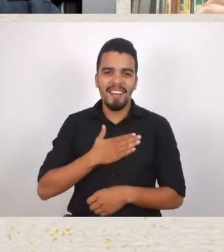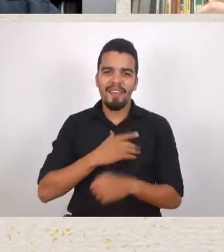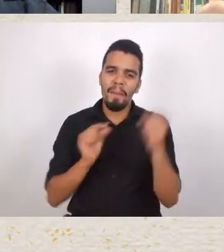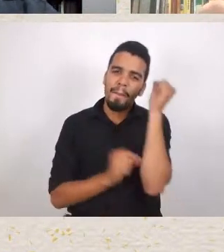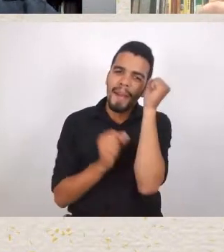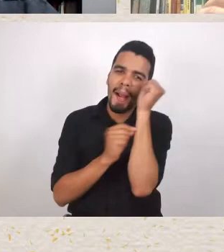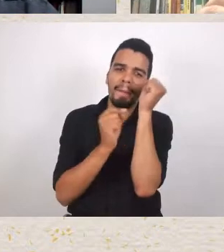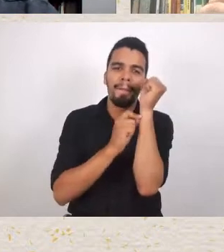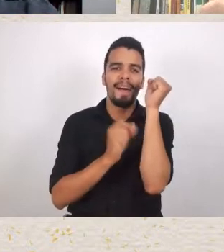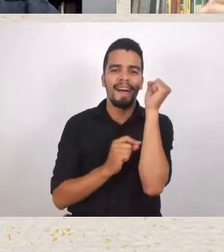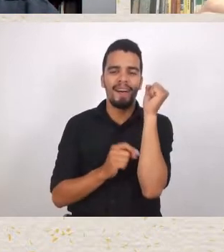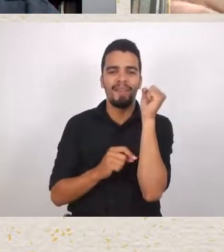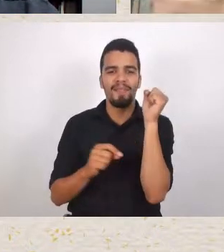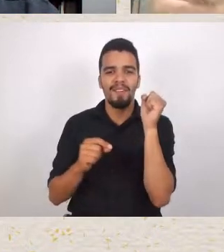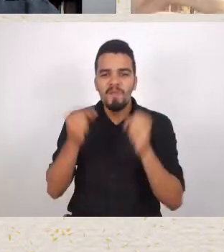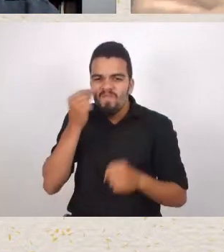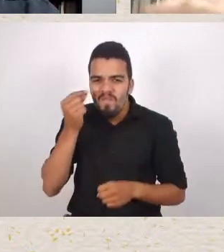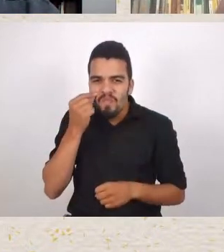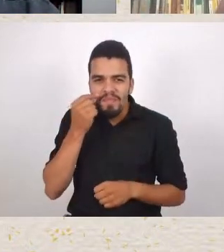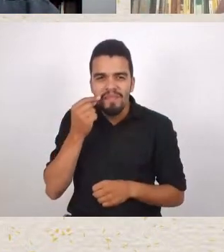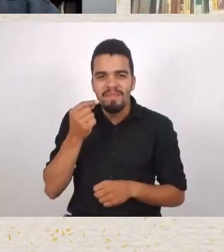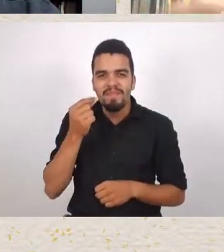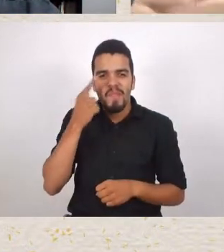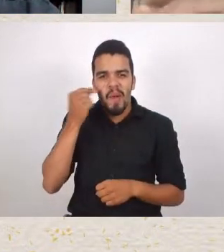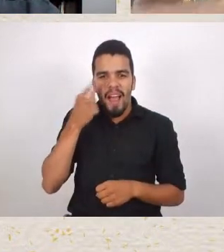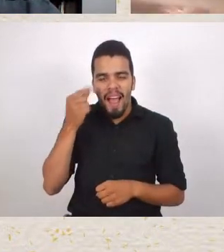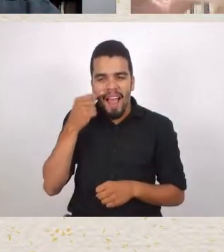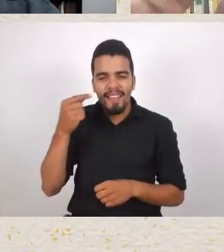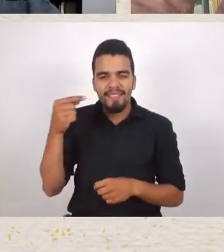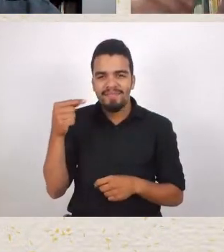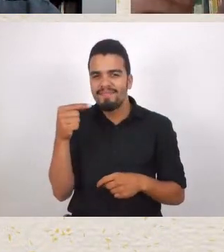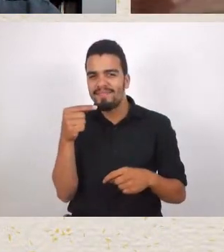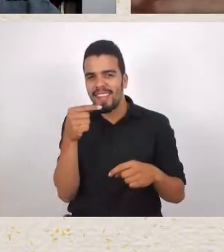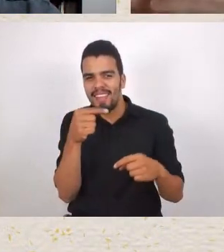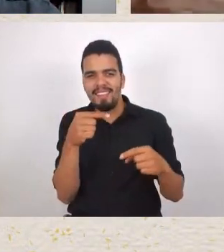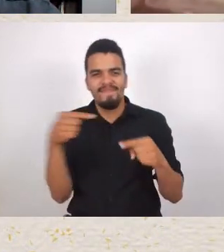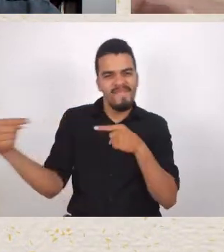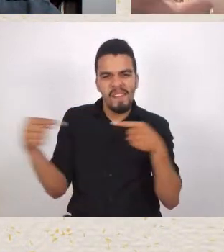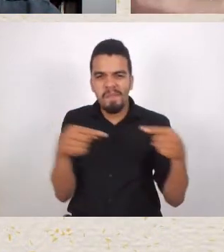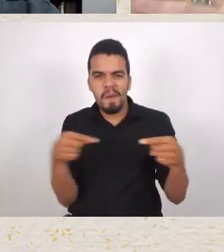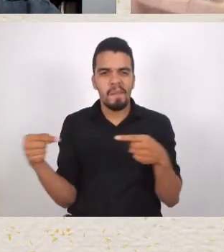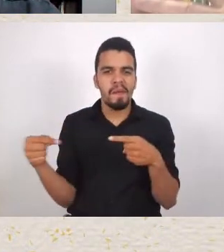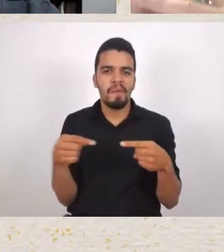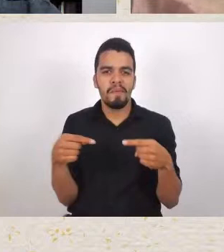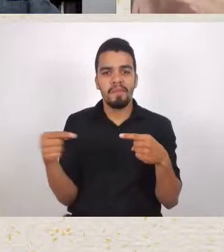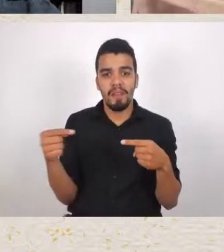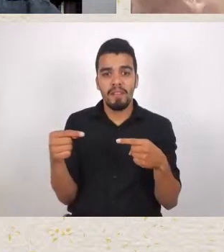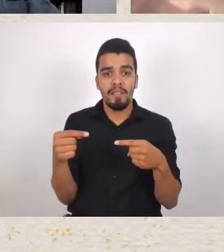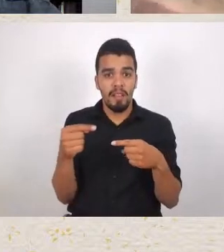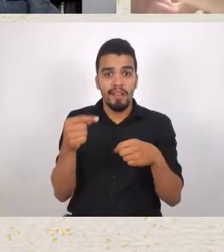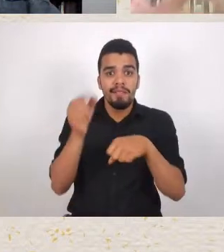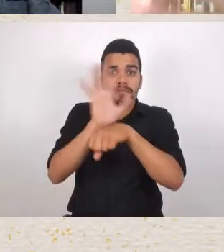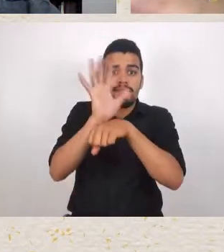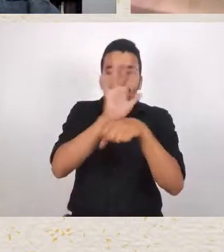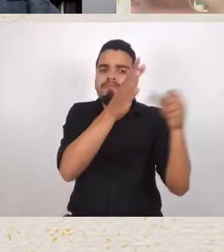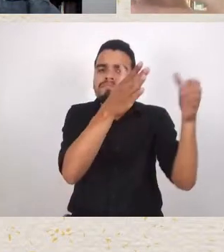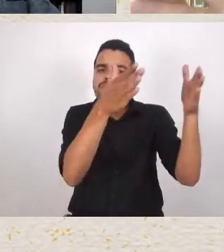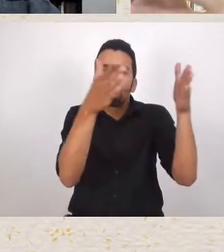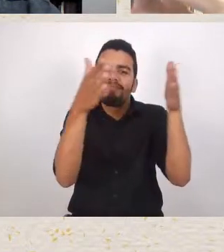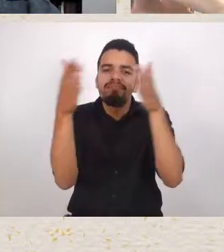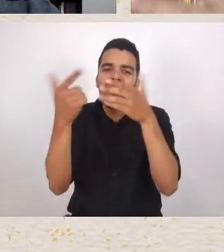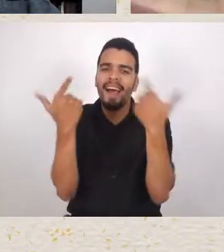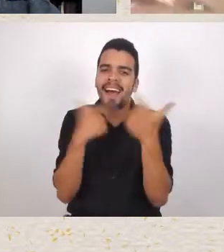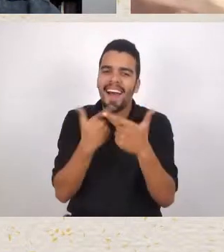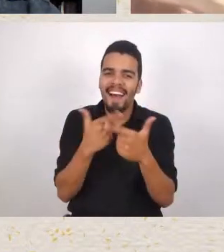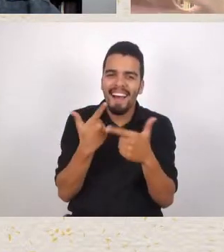E a gente Foi criado Eu fui criado Nós na periferia Fomos criados Assim A gente chegava Em casa